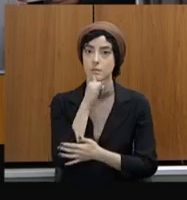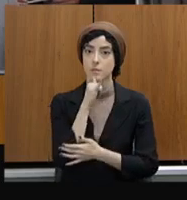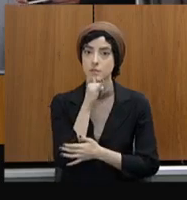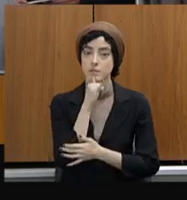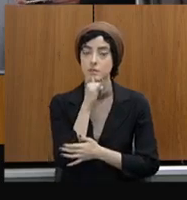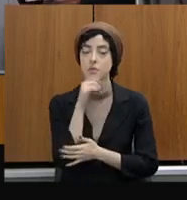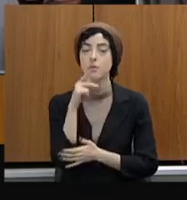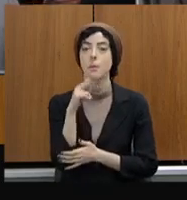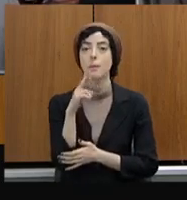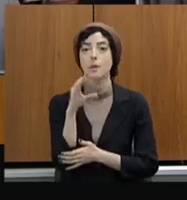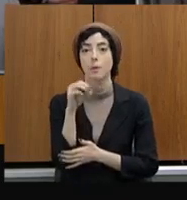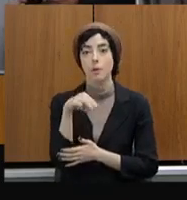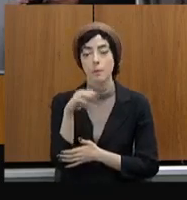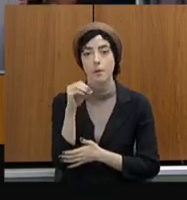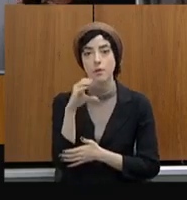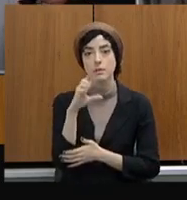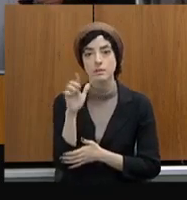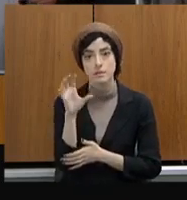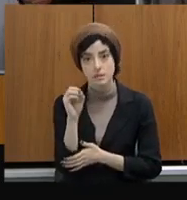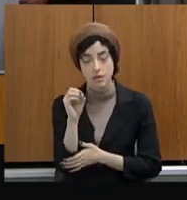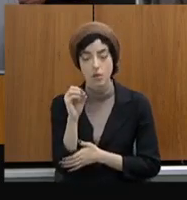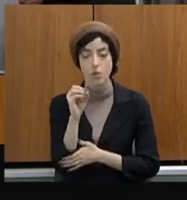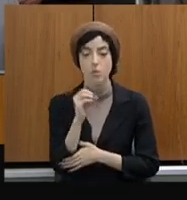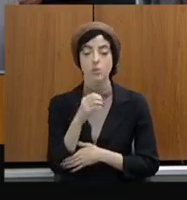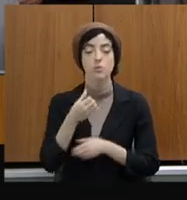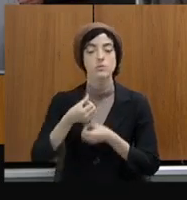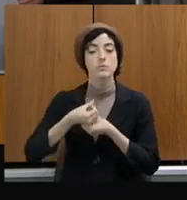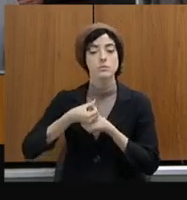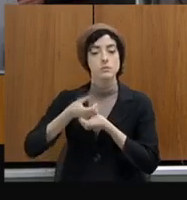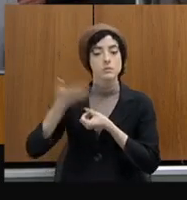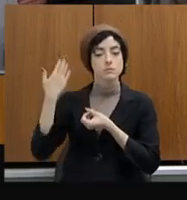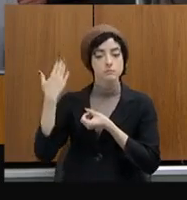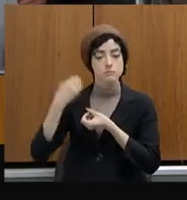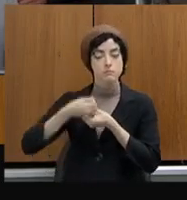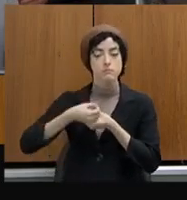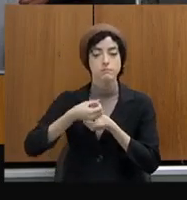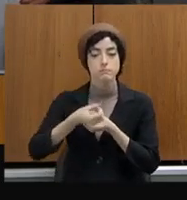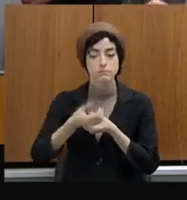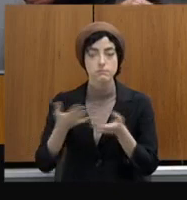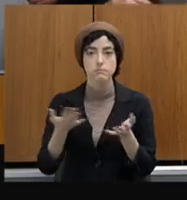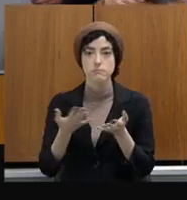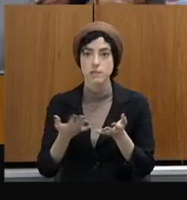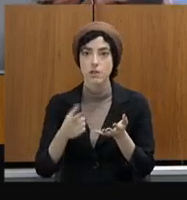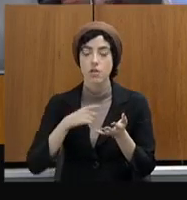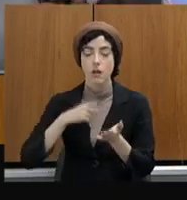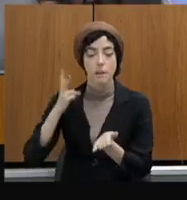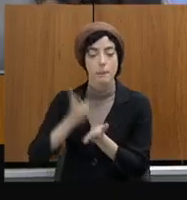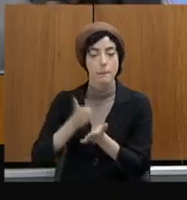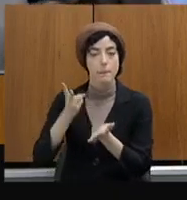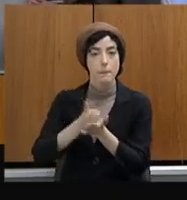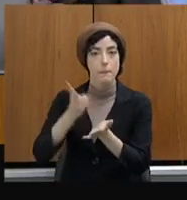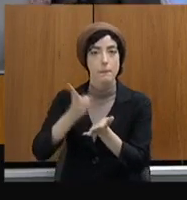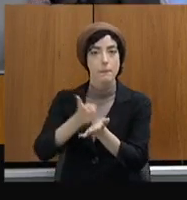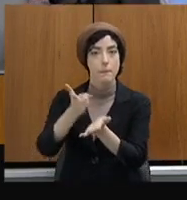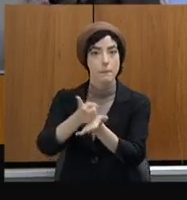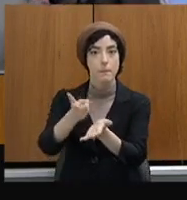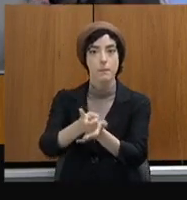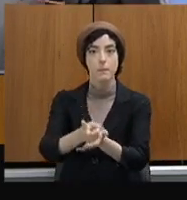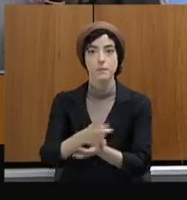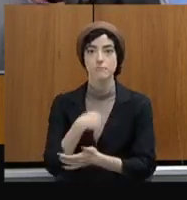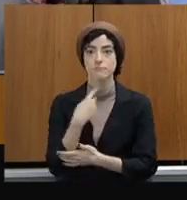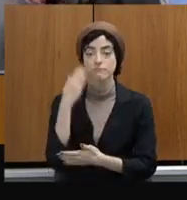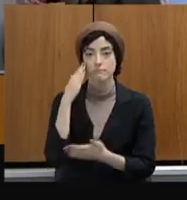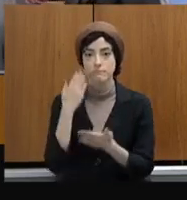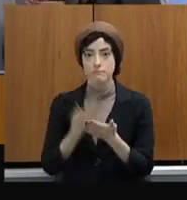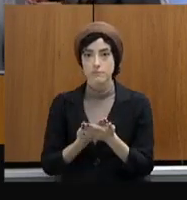2021, temos do primeiro semestre, segundo semestre de 2022, tudo em andamento. a gente acredita que até fevereiro